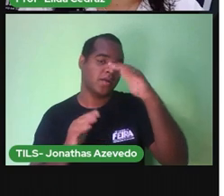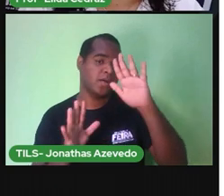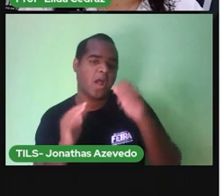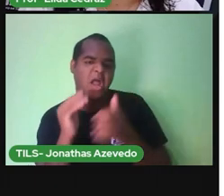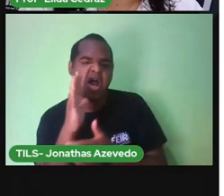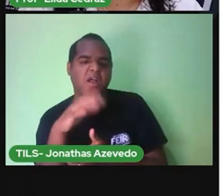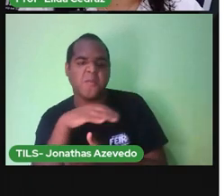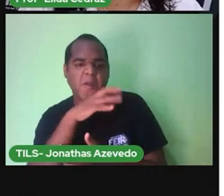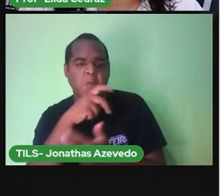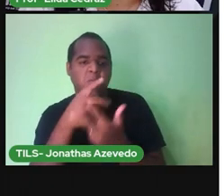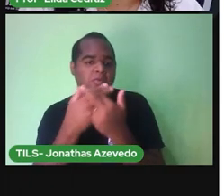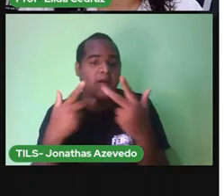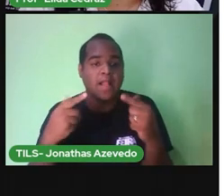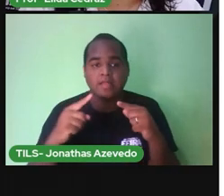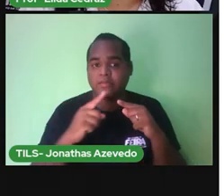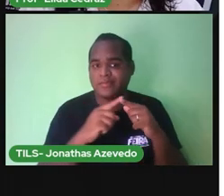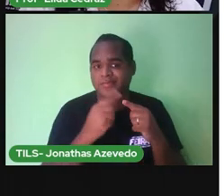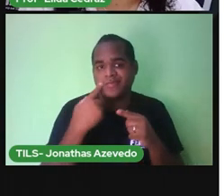algazarra